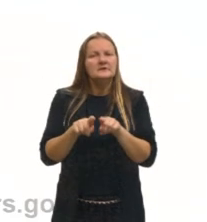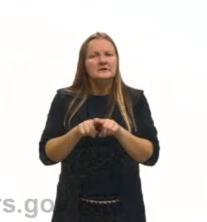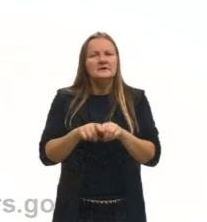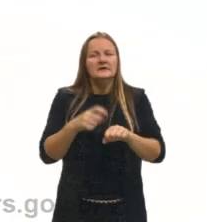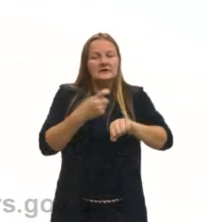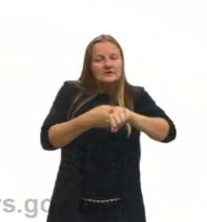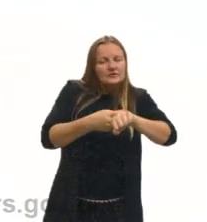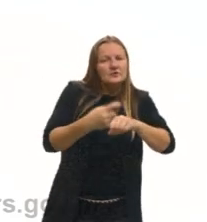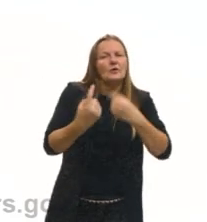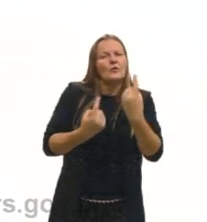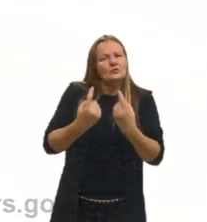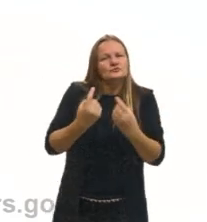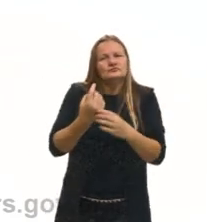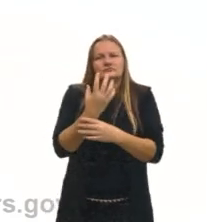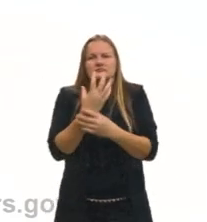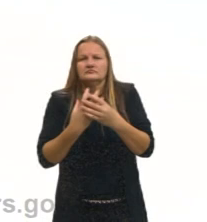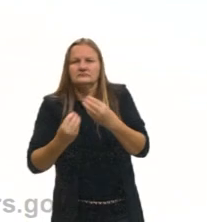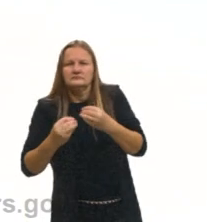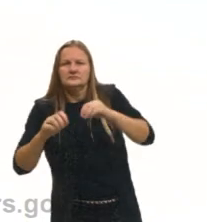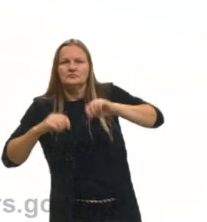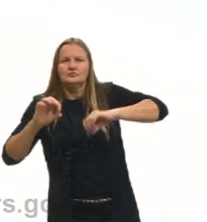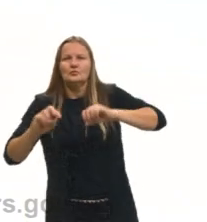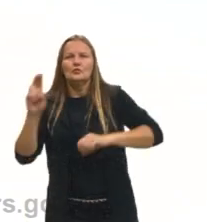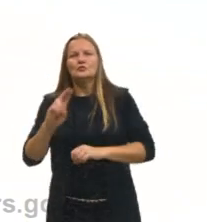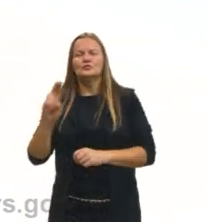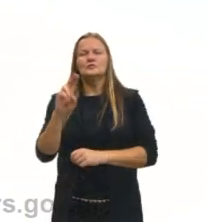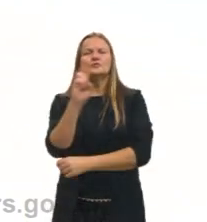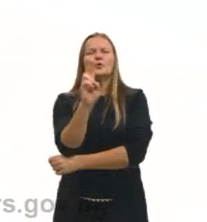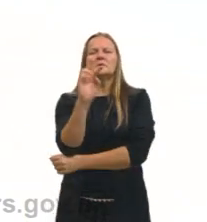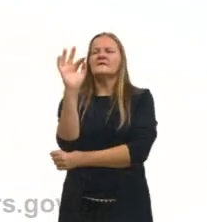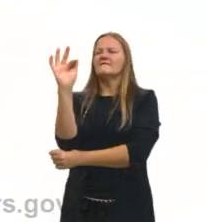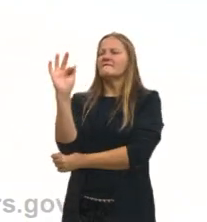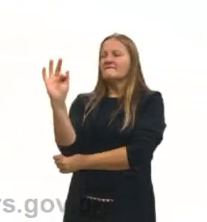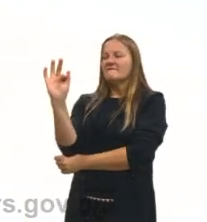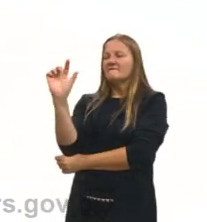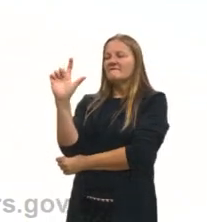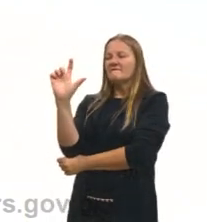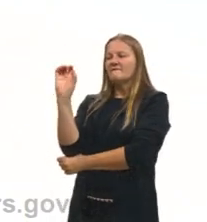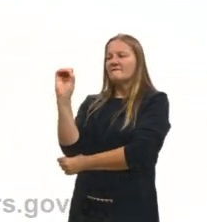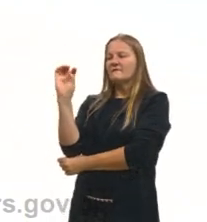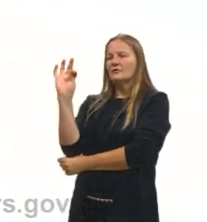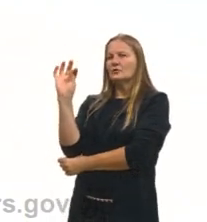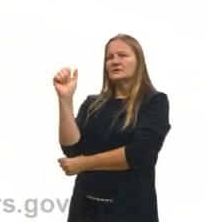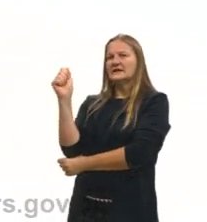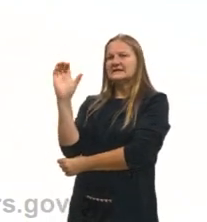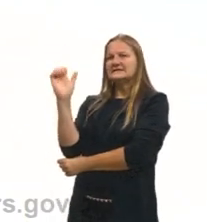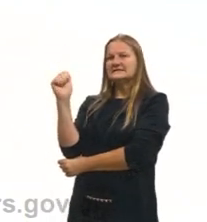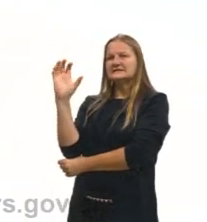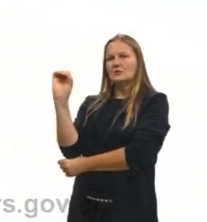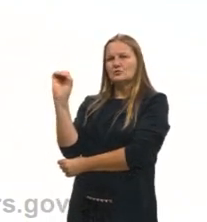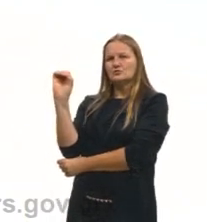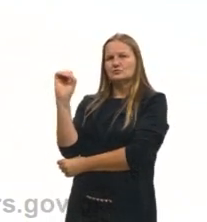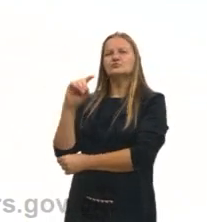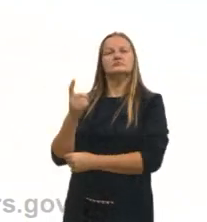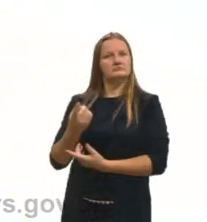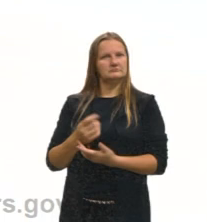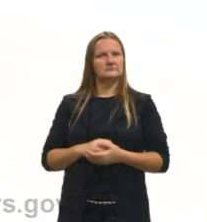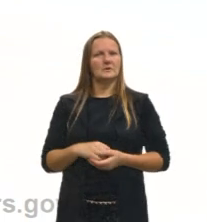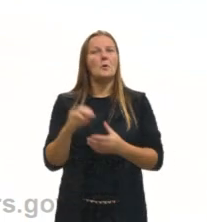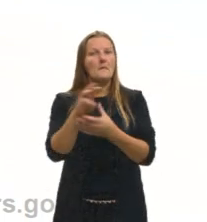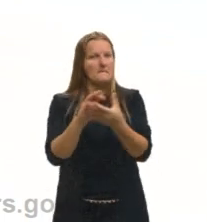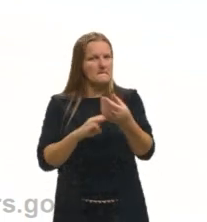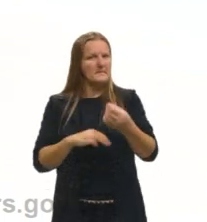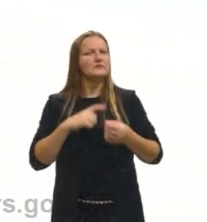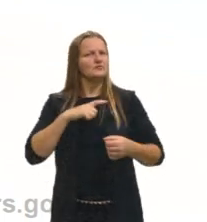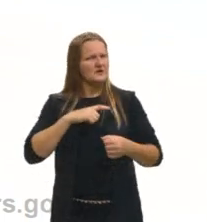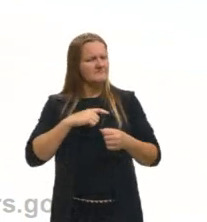sólidos que não ficou retido, eu posso utilizar a flotação, tá? A flotação, eu vi que esse método caiu